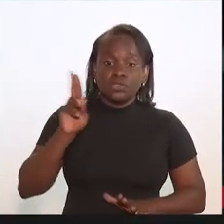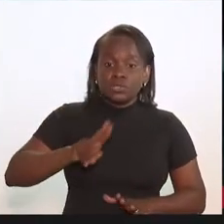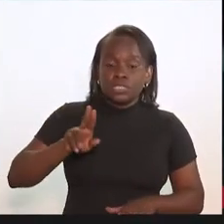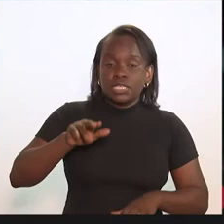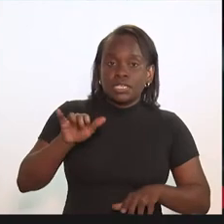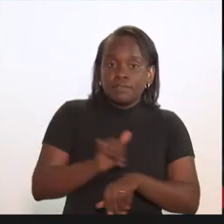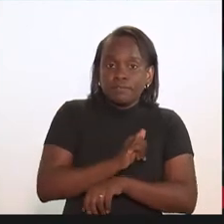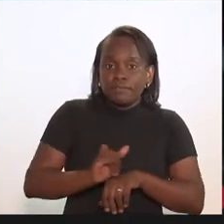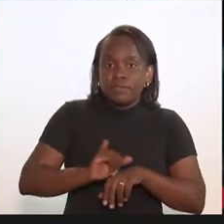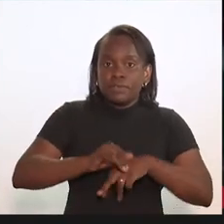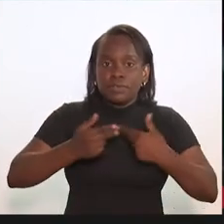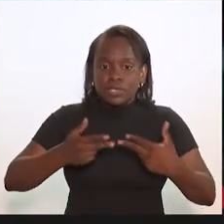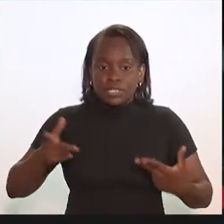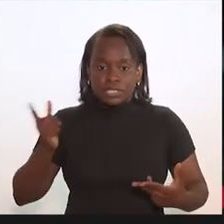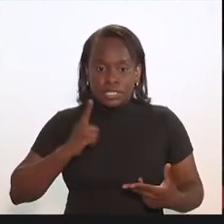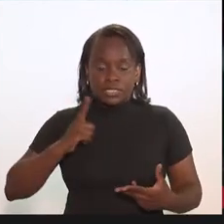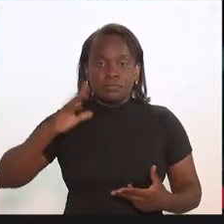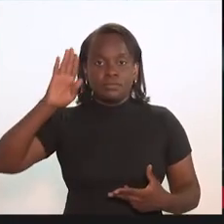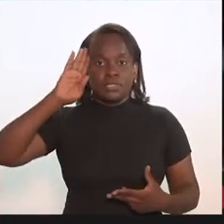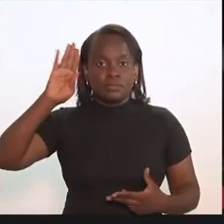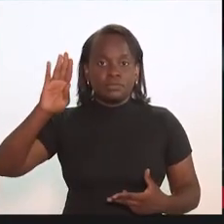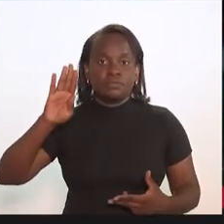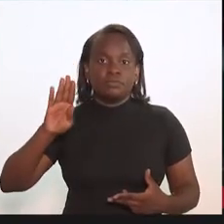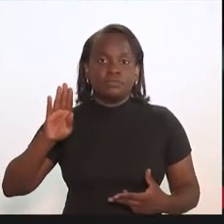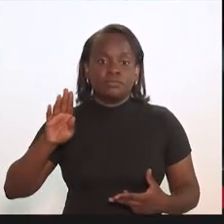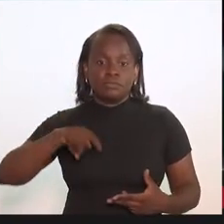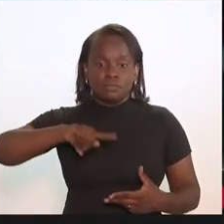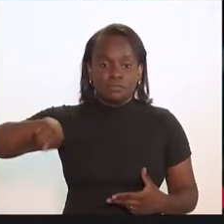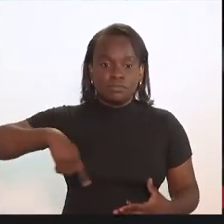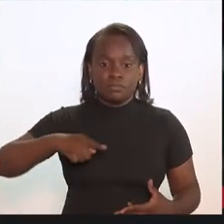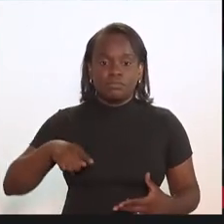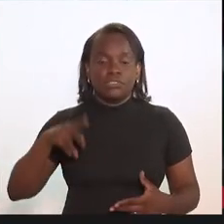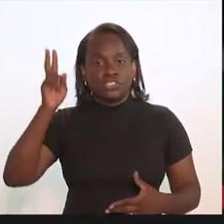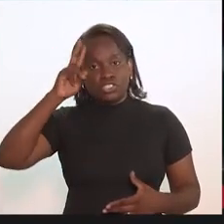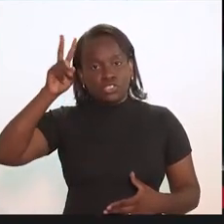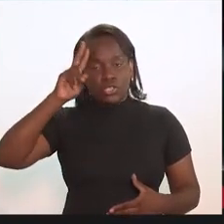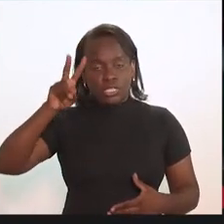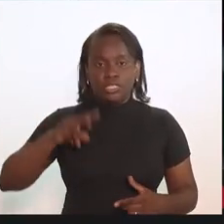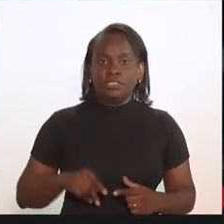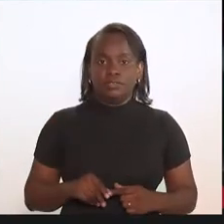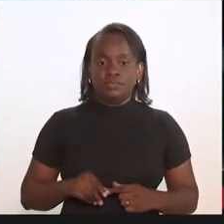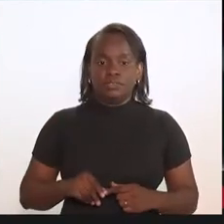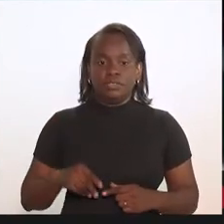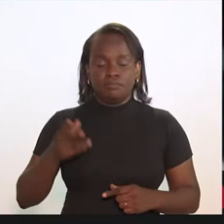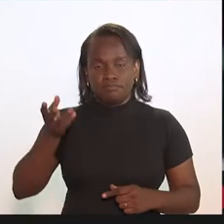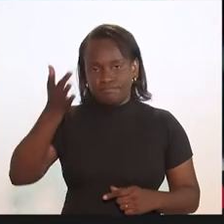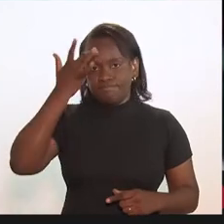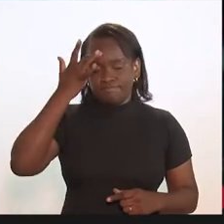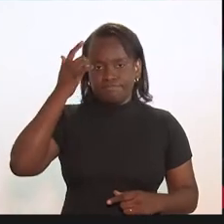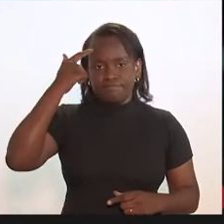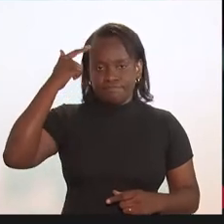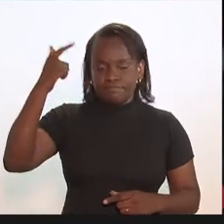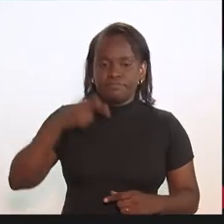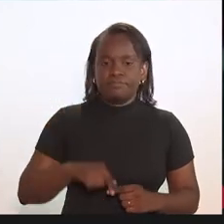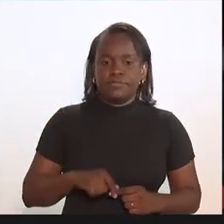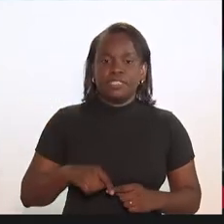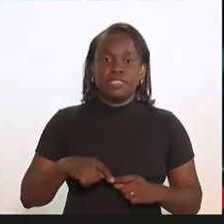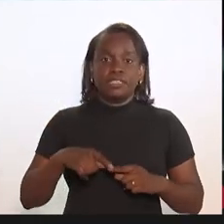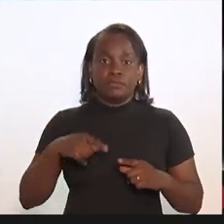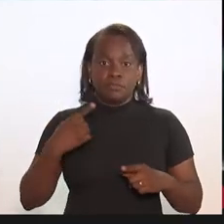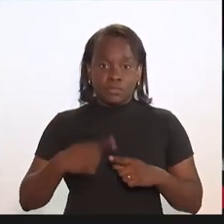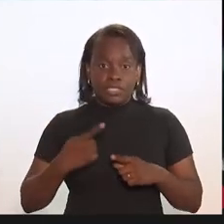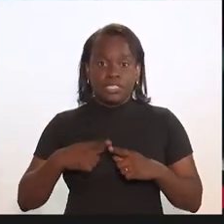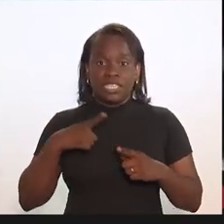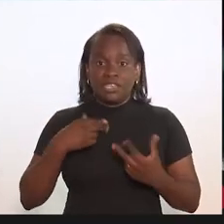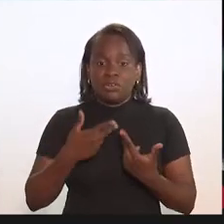utilizar as ferramentas que a gente tem principalmente a nossa história, nossa memória, esses